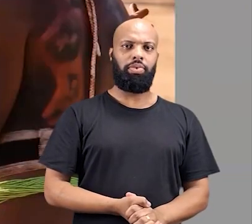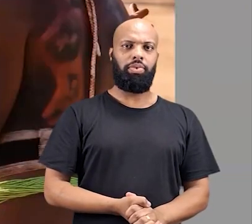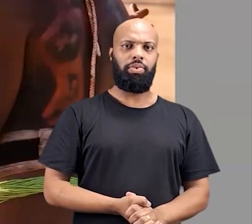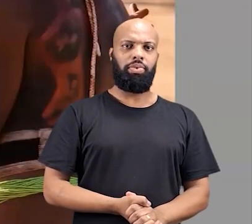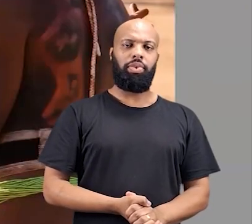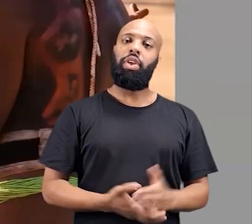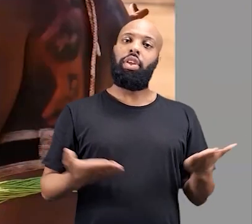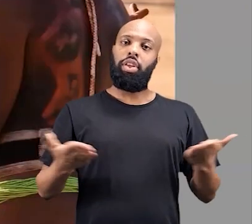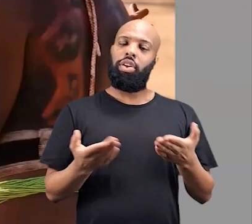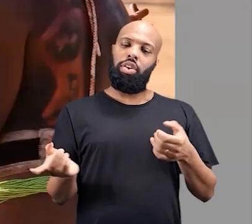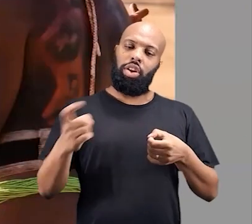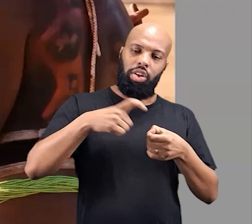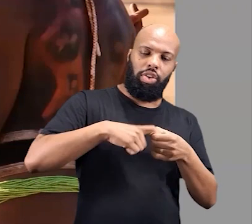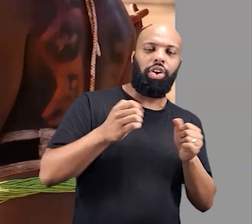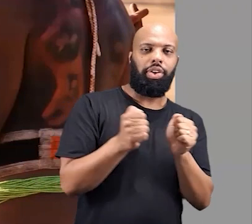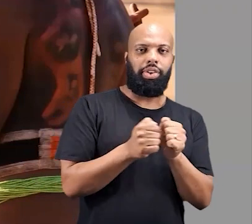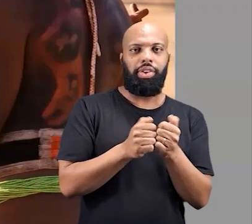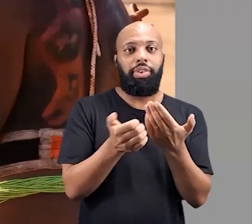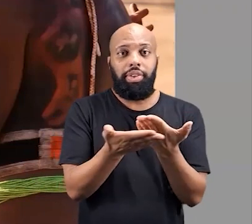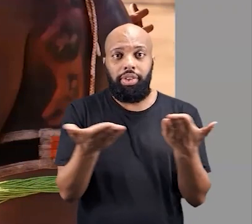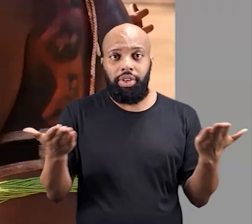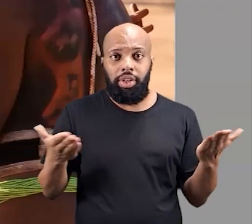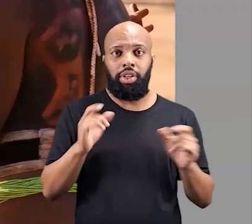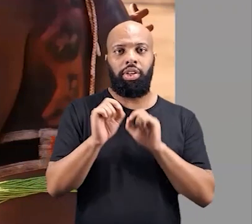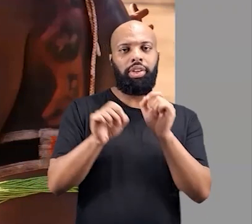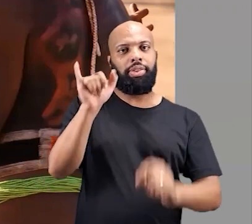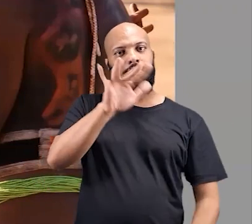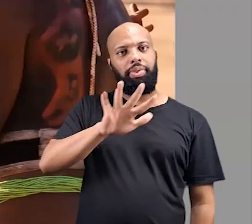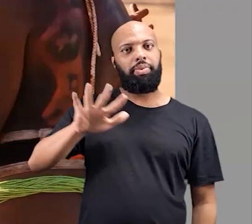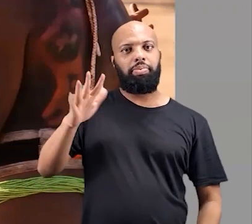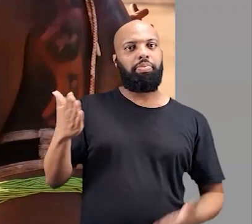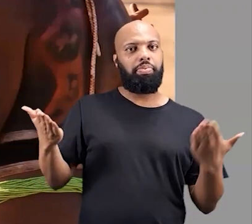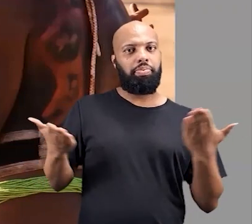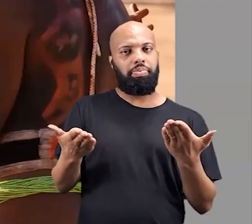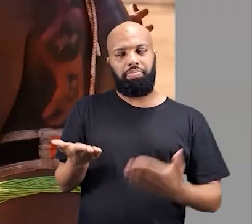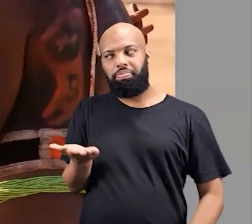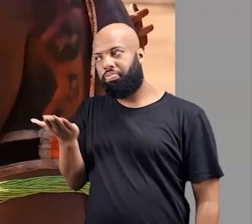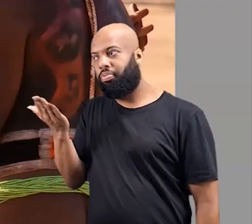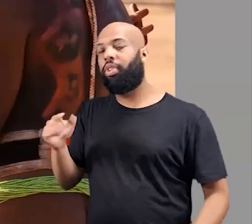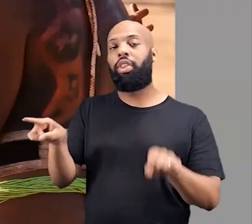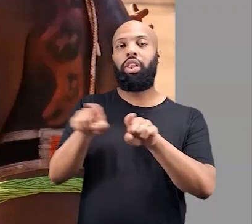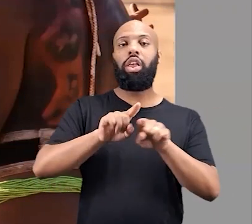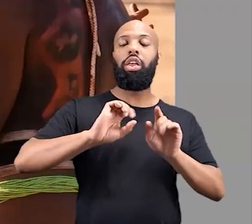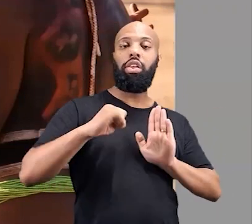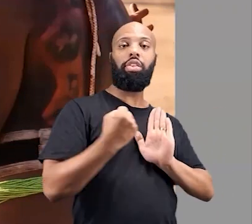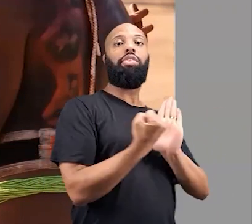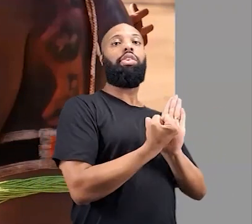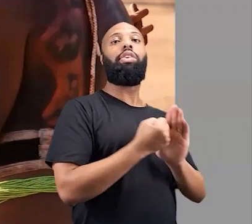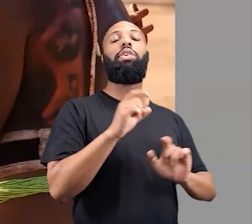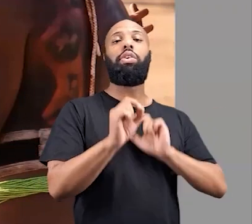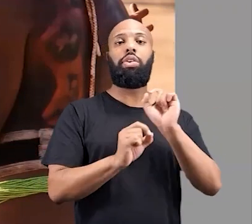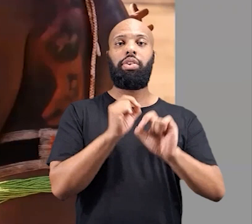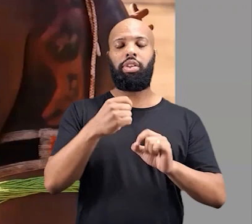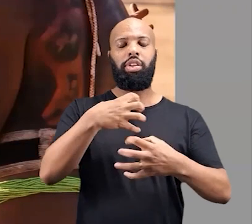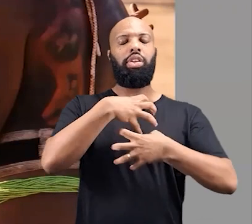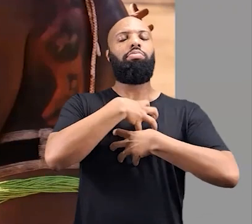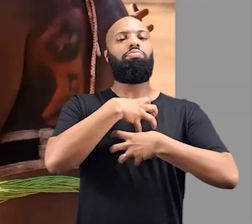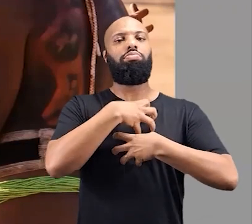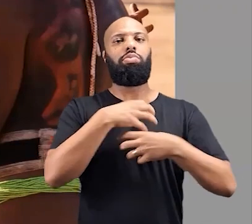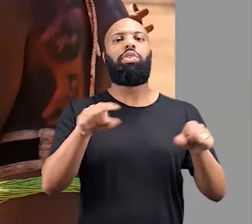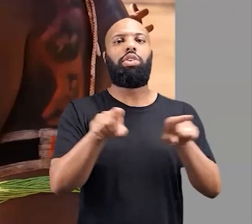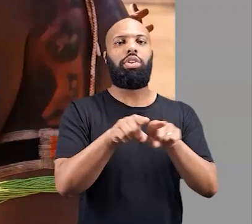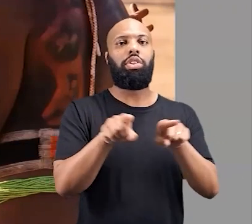Eu retomo aqui com vocês, com essa imagem e com o símbolo, né? Que eu sinto que é muito